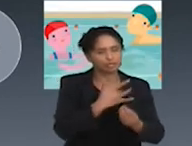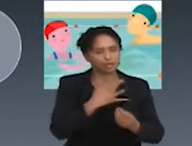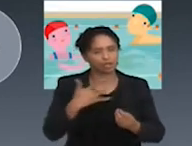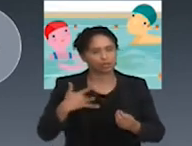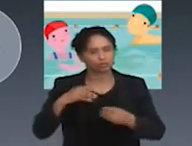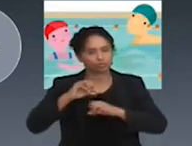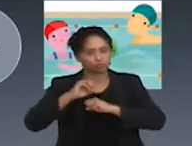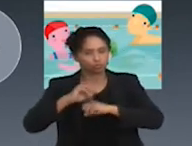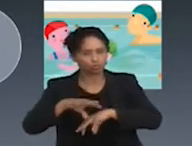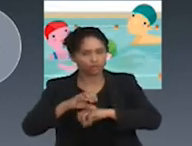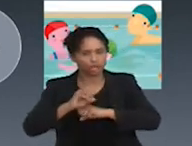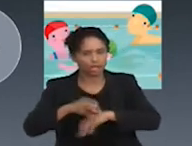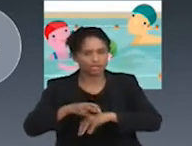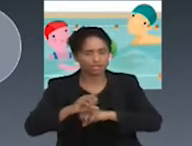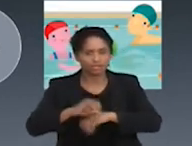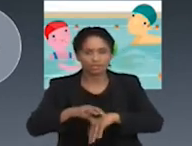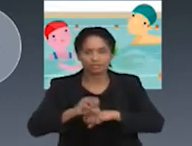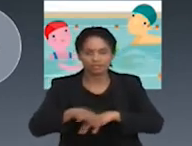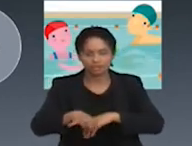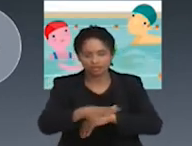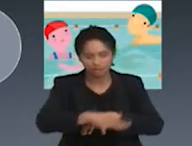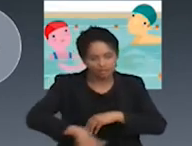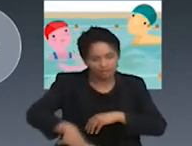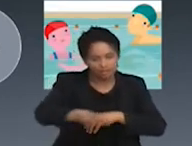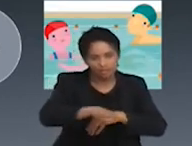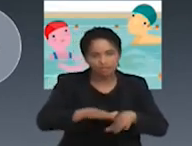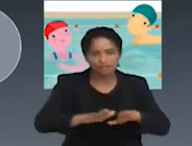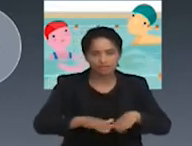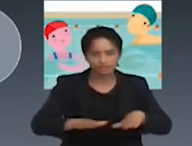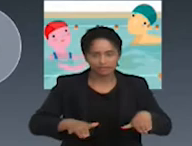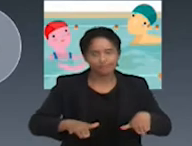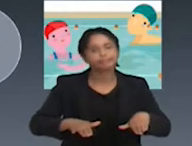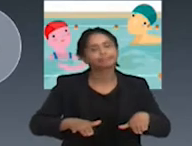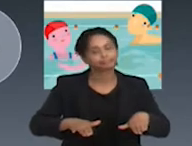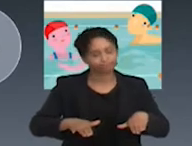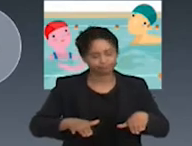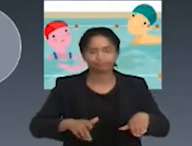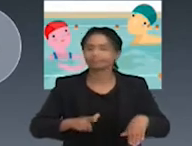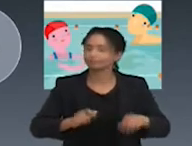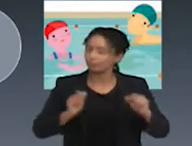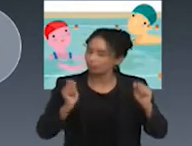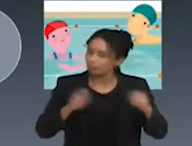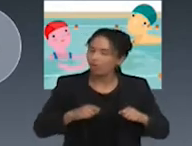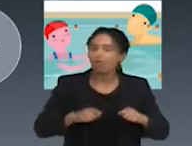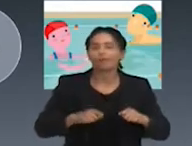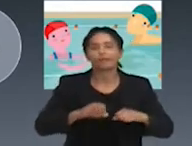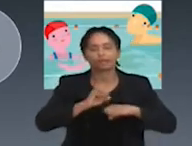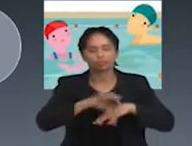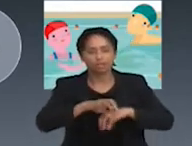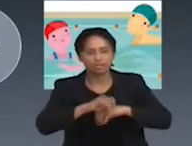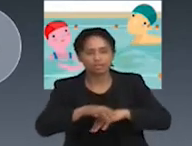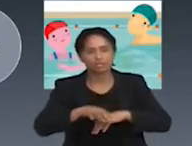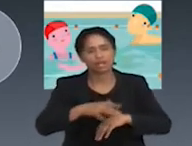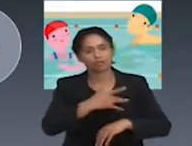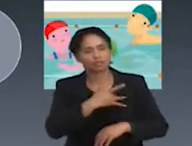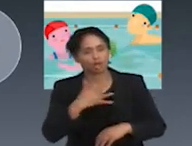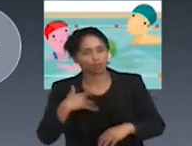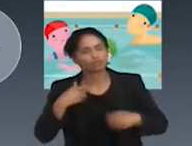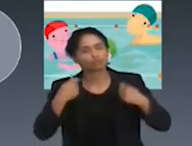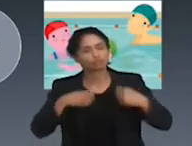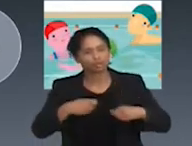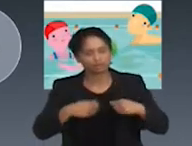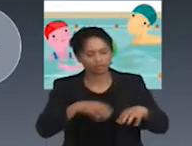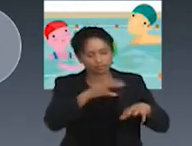em torno dessa criança. Por isso, a educação e a saúde têm que se falar. Por isso, o acompanhante terapêutico tem que estar dentro da escola,